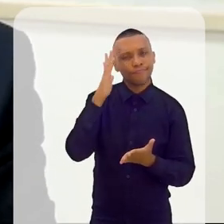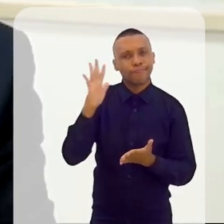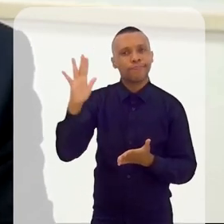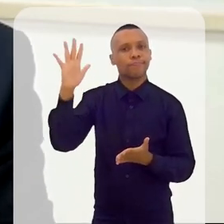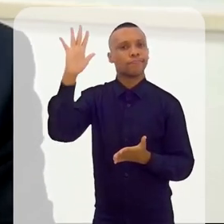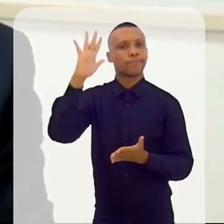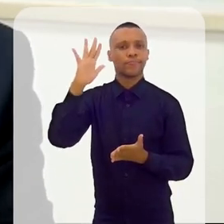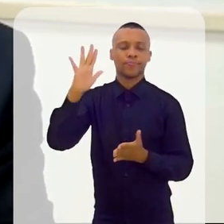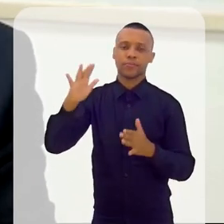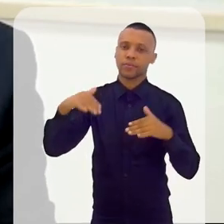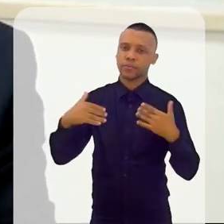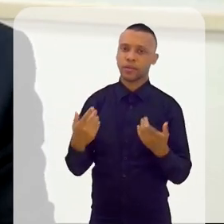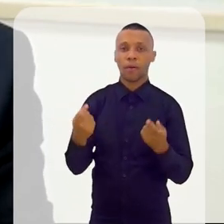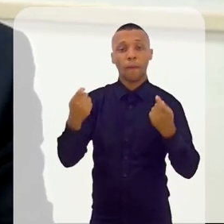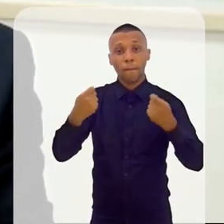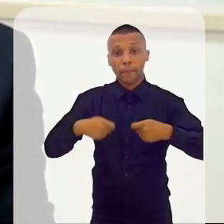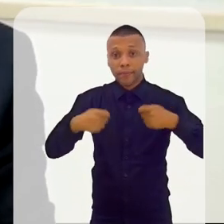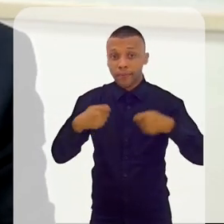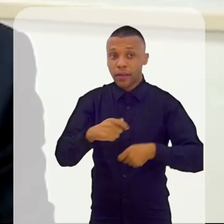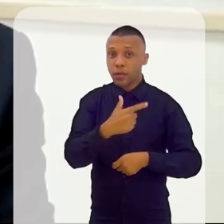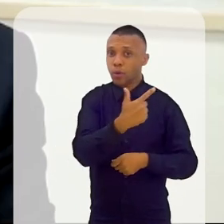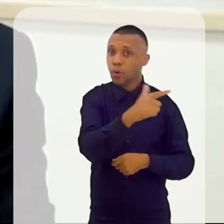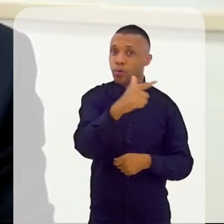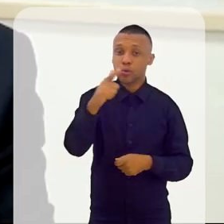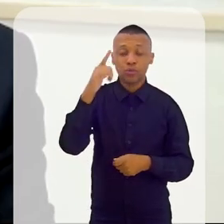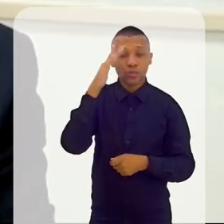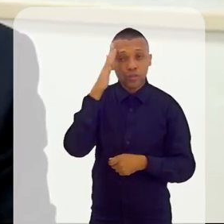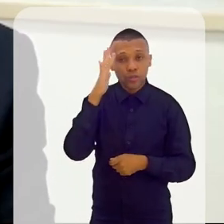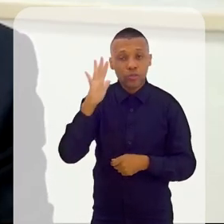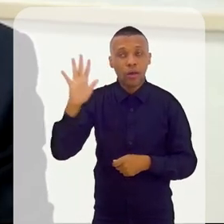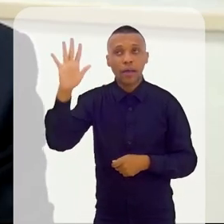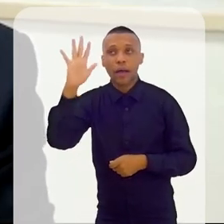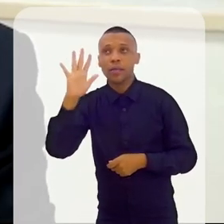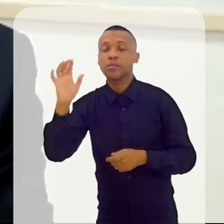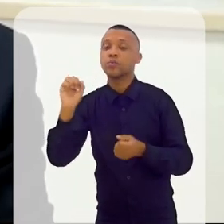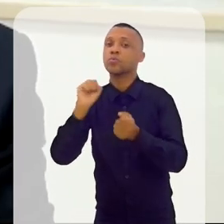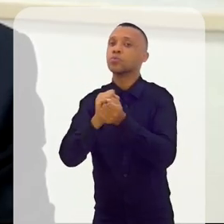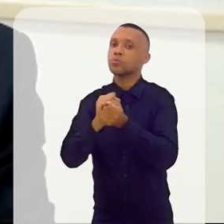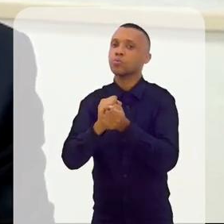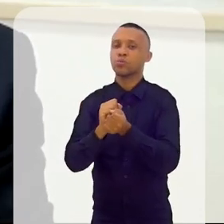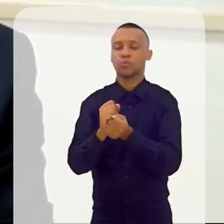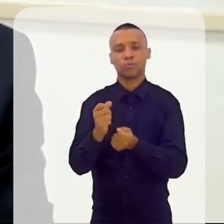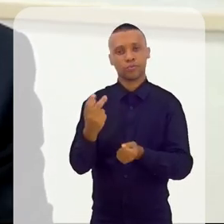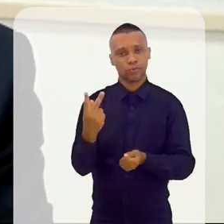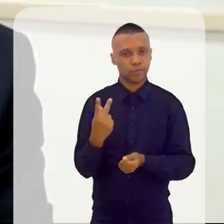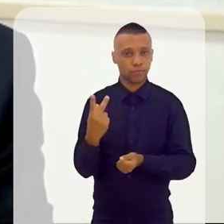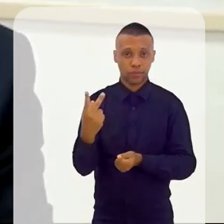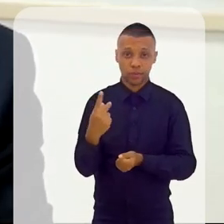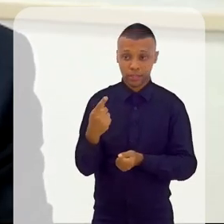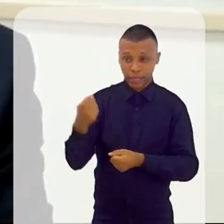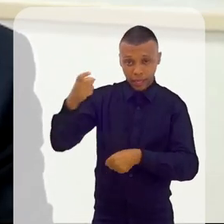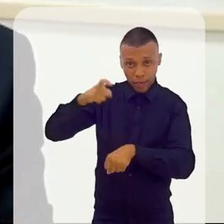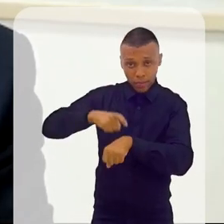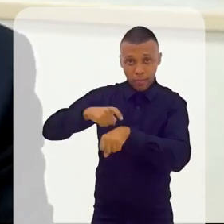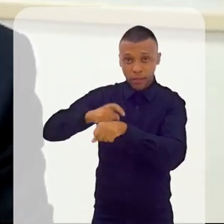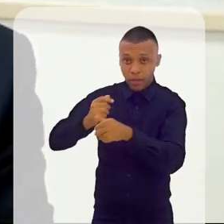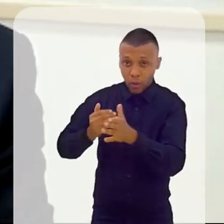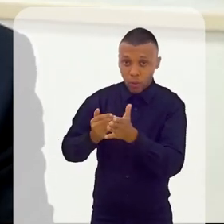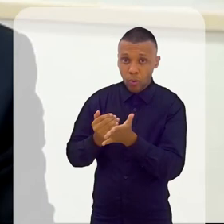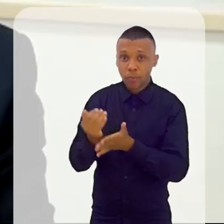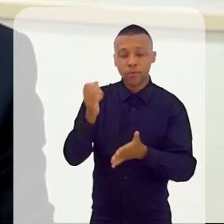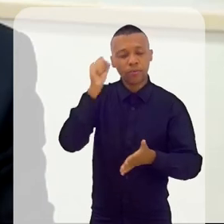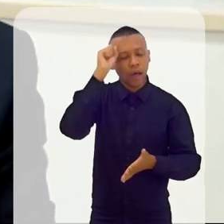e eu precisava de que outros sonhassem juntos comigo. Naquele momento, ele começou a sonhar junto